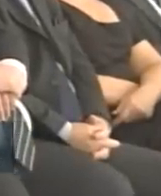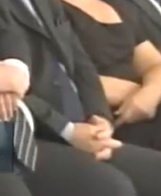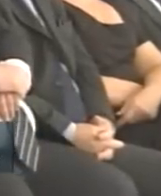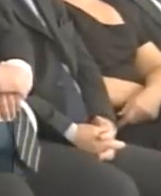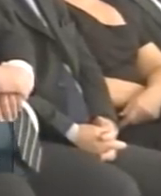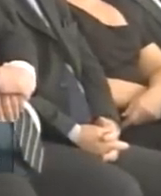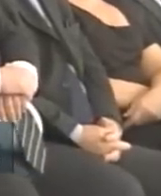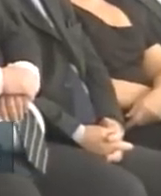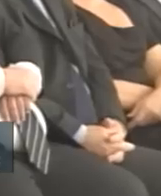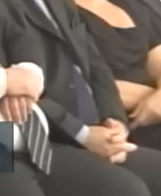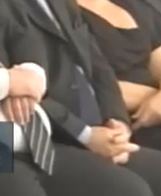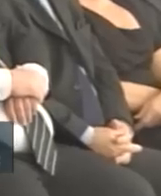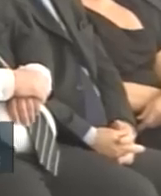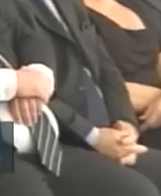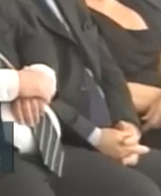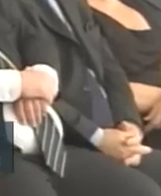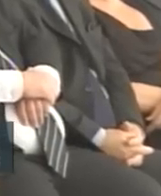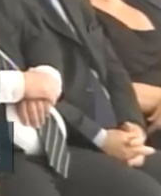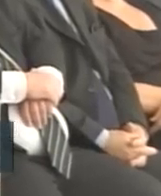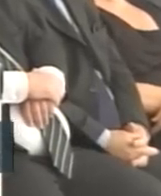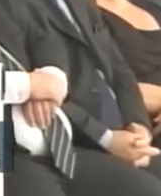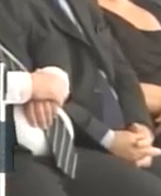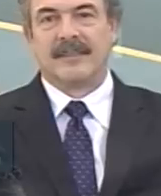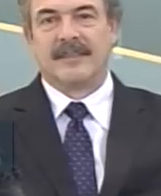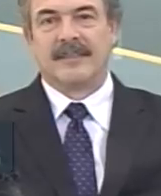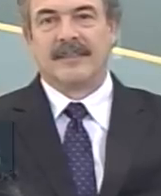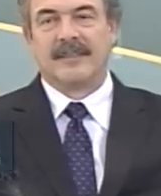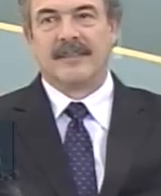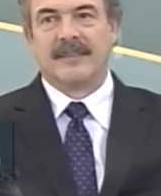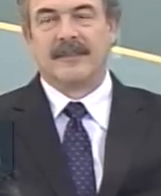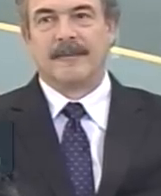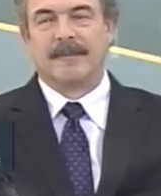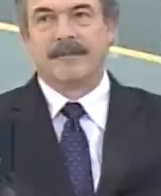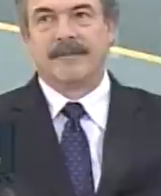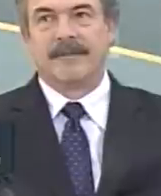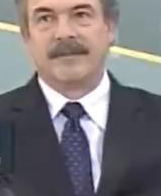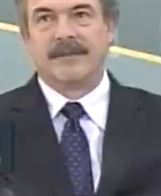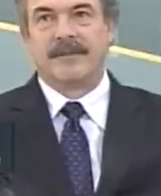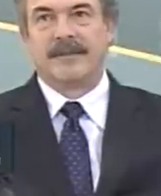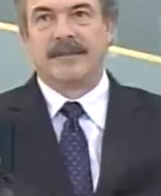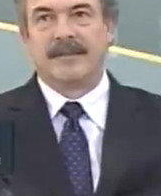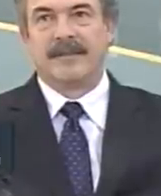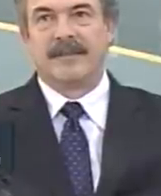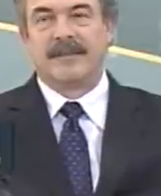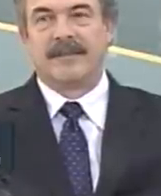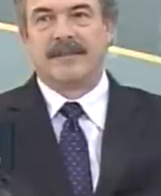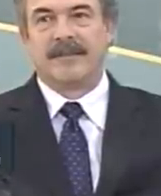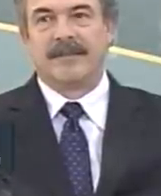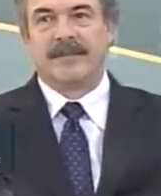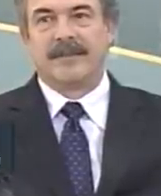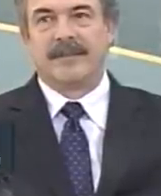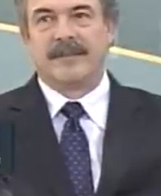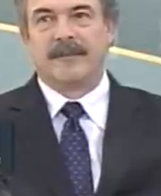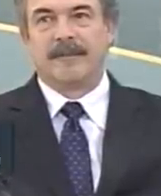Dirijo um cumprimento especial ao Fernando Haddad,